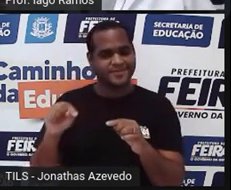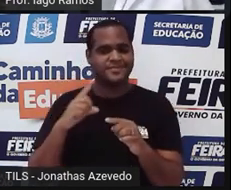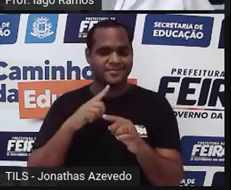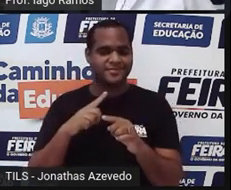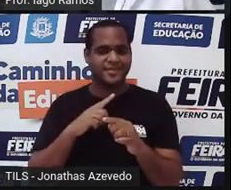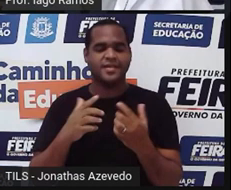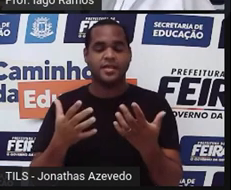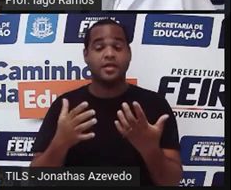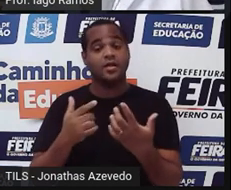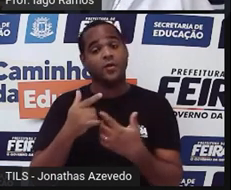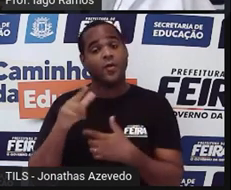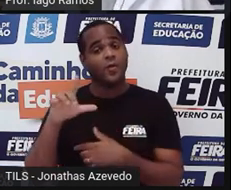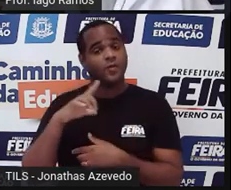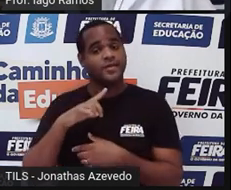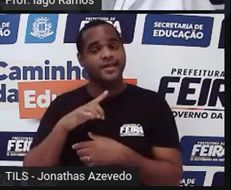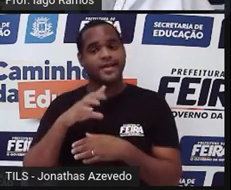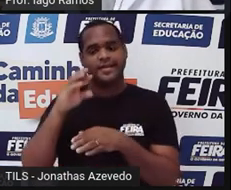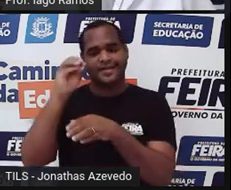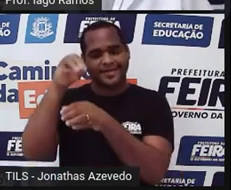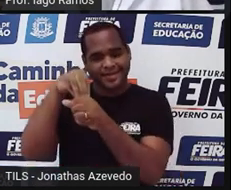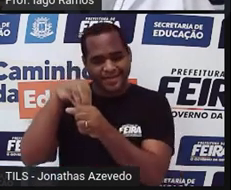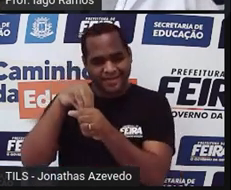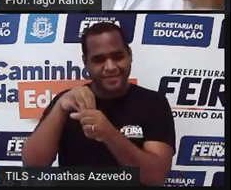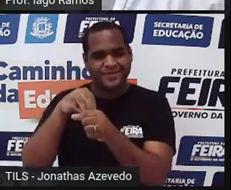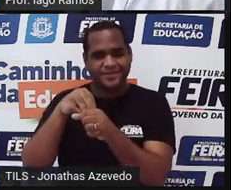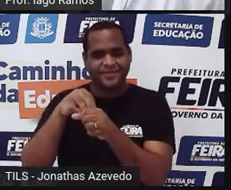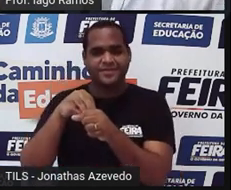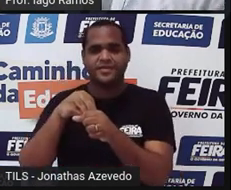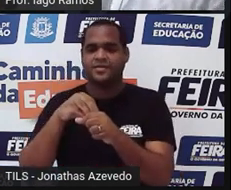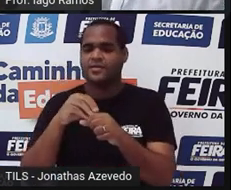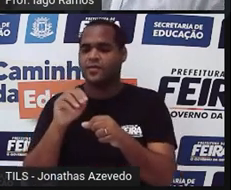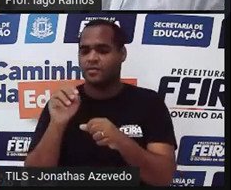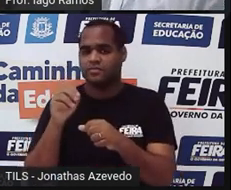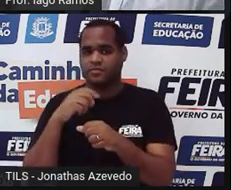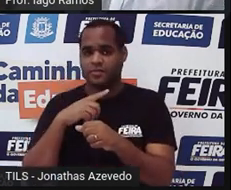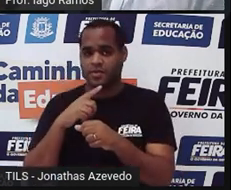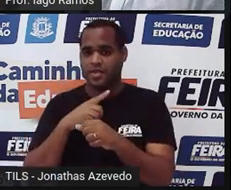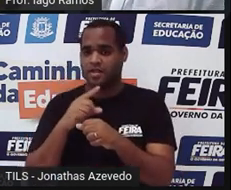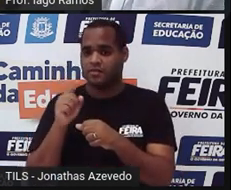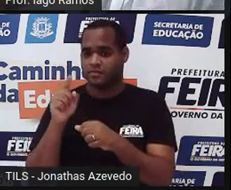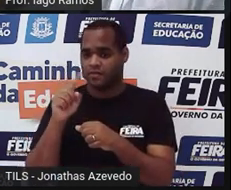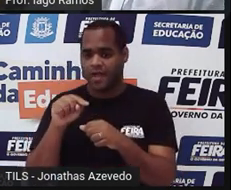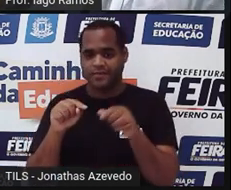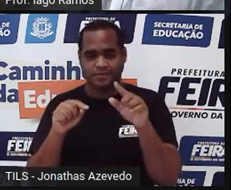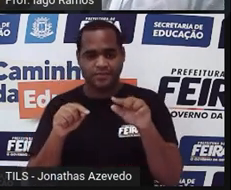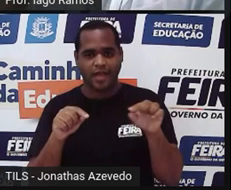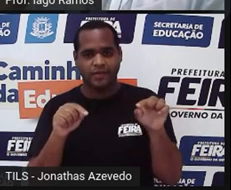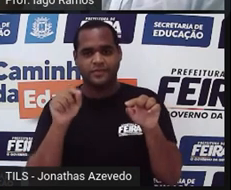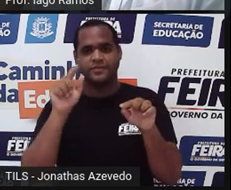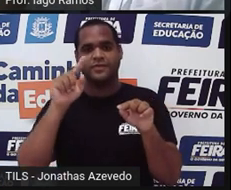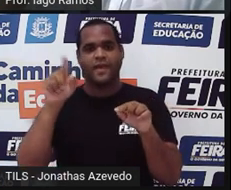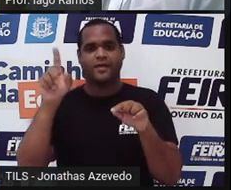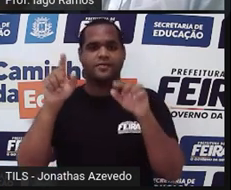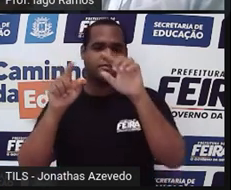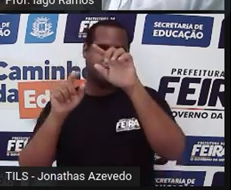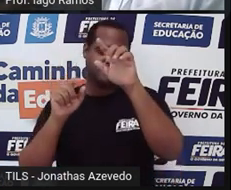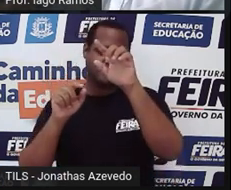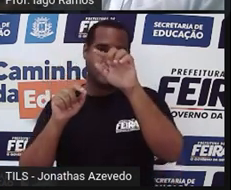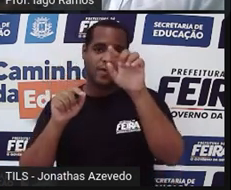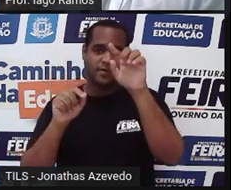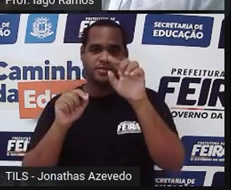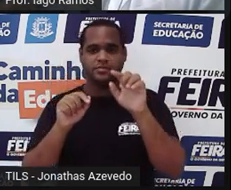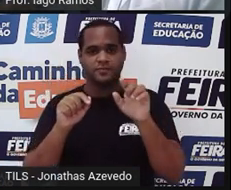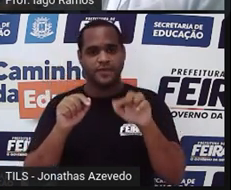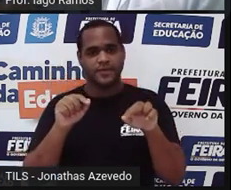E tem os ângulos internos, né? Que são as aberturas, ó, as aberturas aqui, né? As